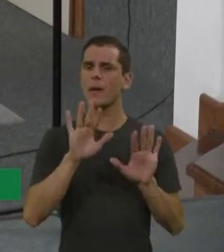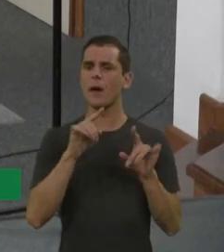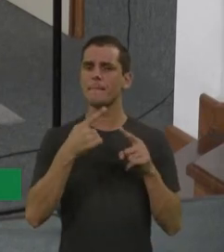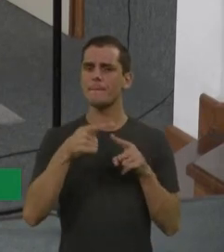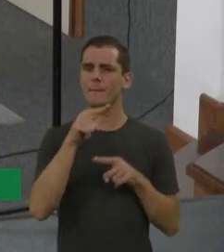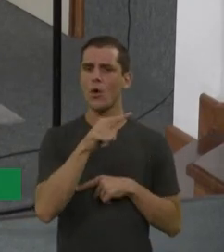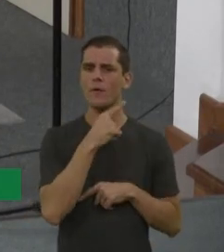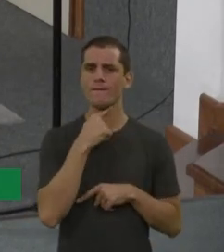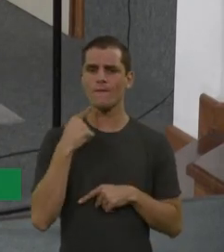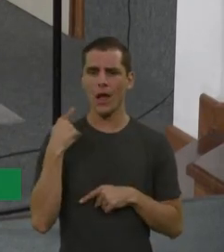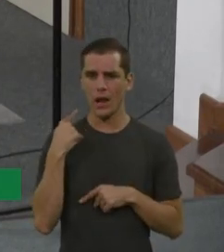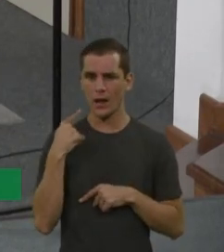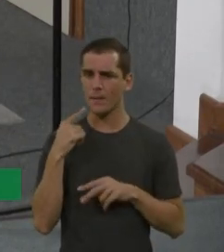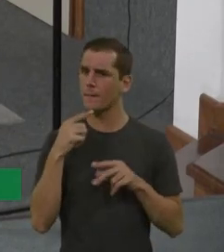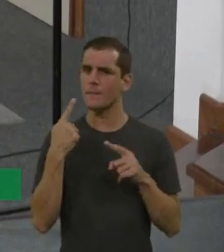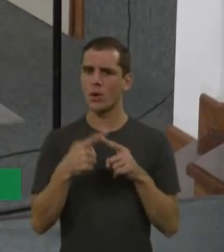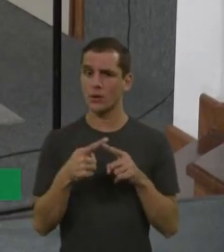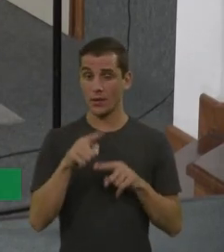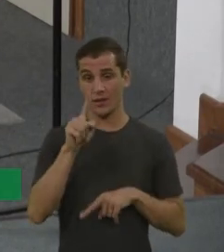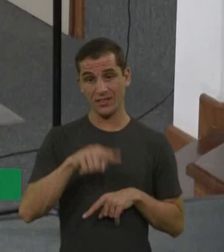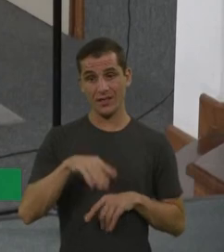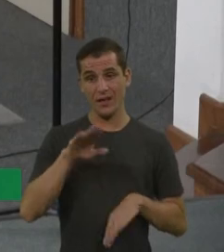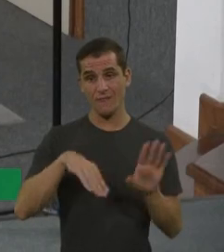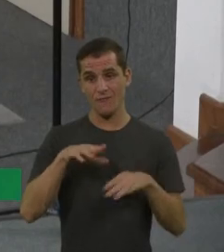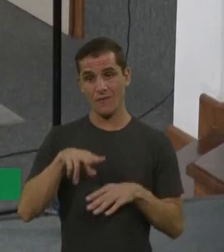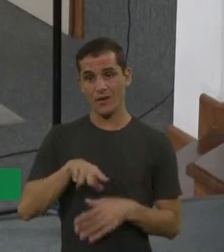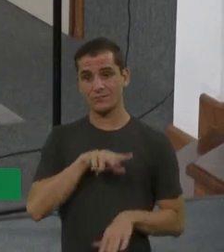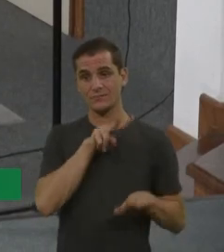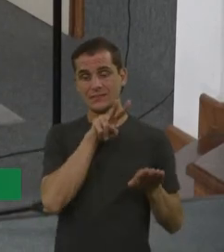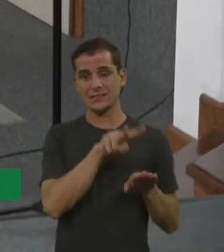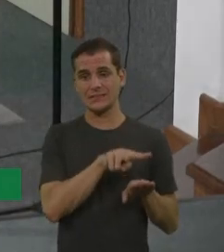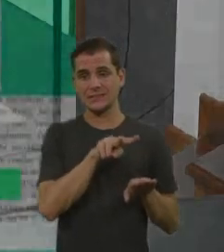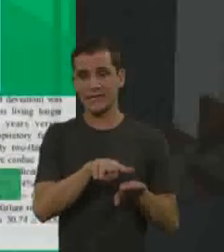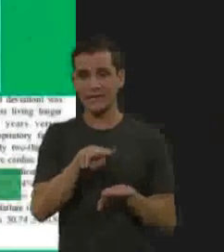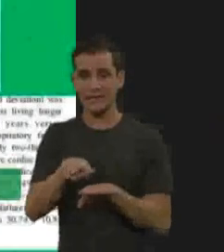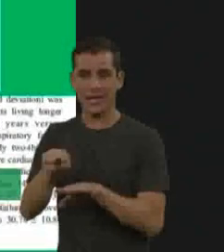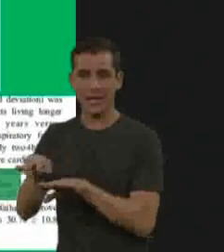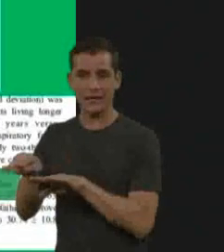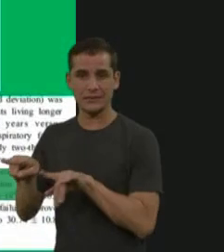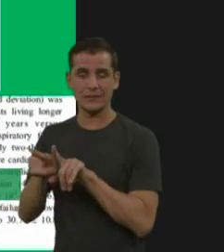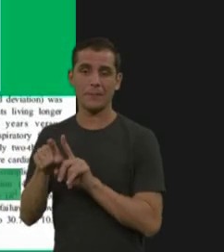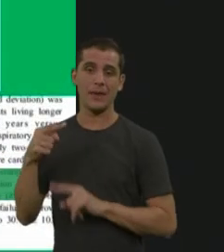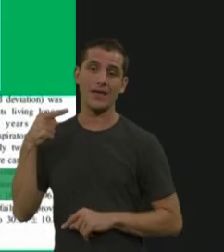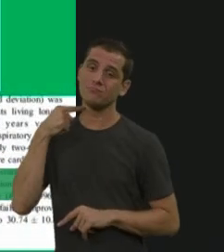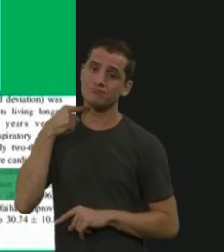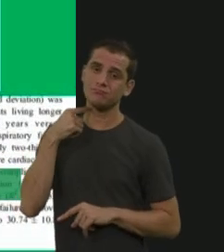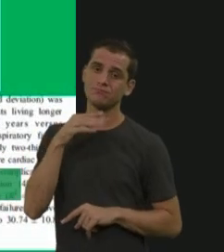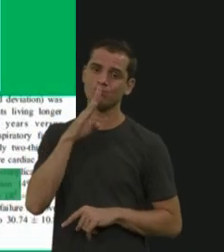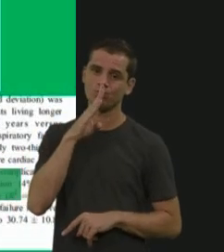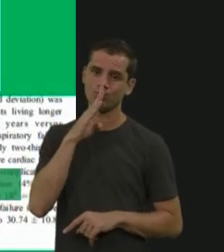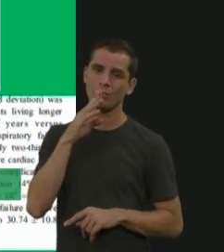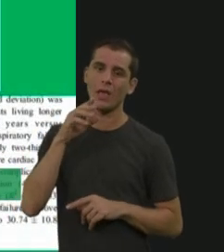muitas vezes essas múltiplas internações, né? Além dos procedimentos anestésicos, de morte súbita, né?